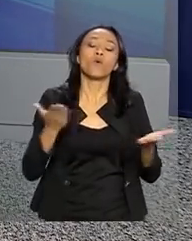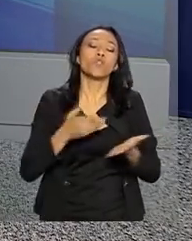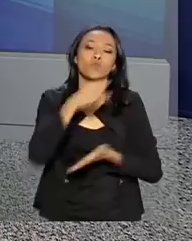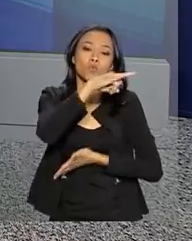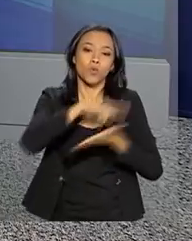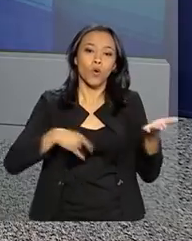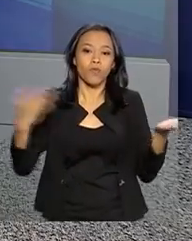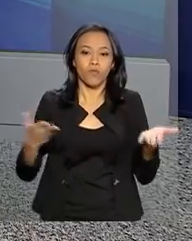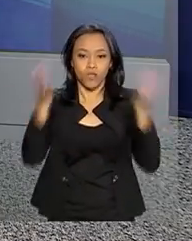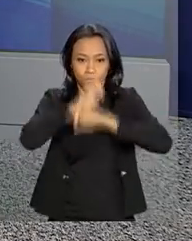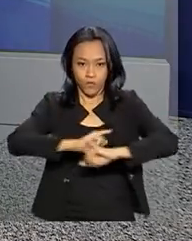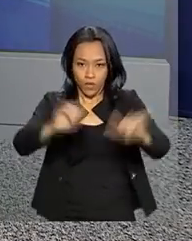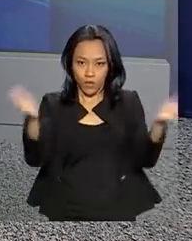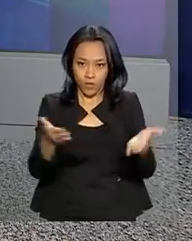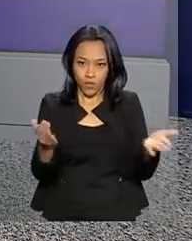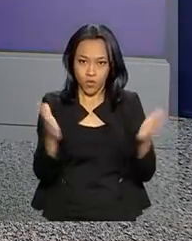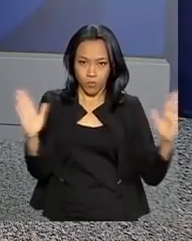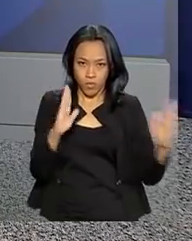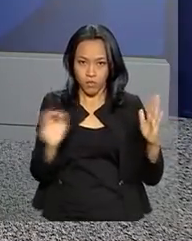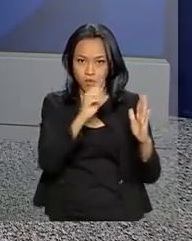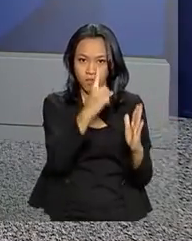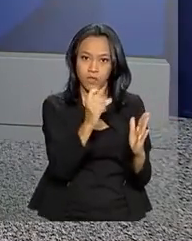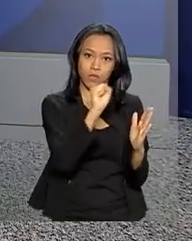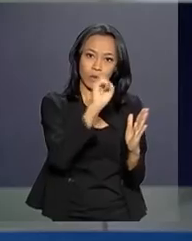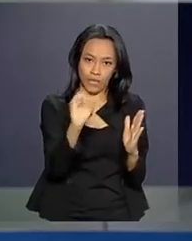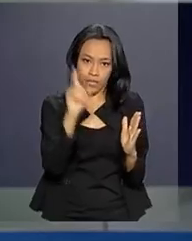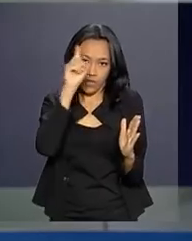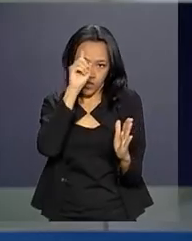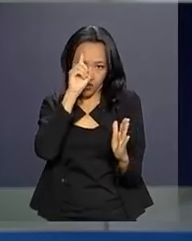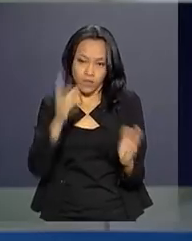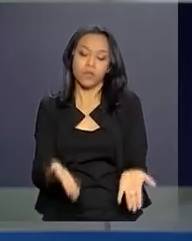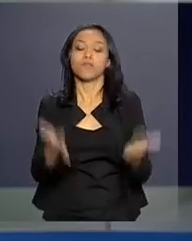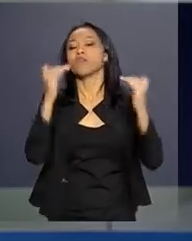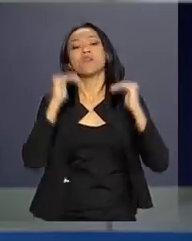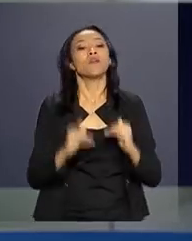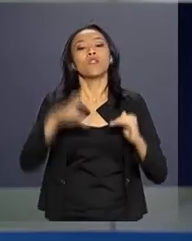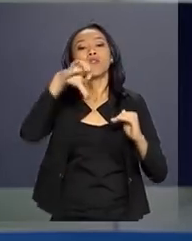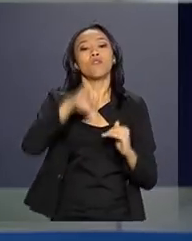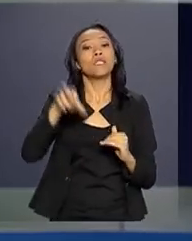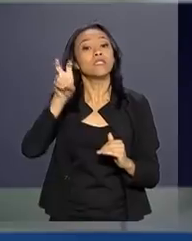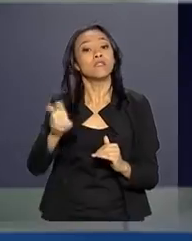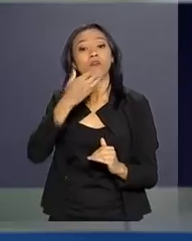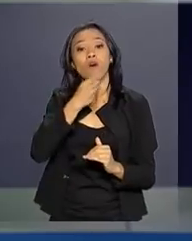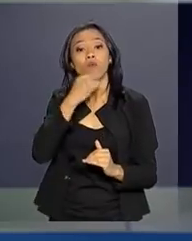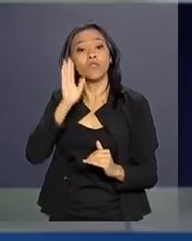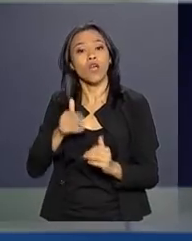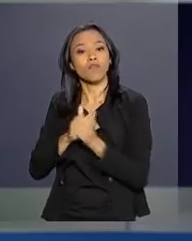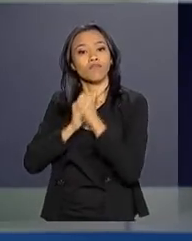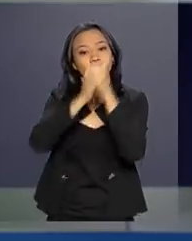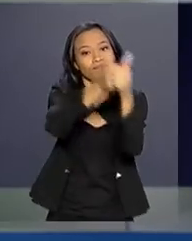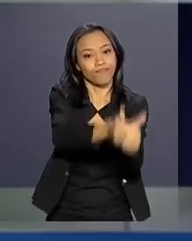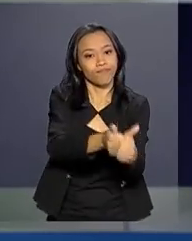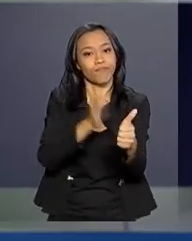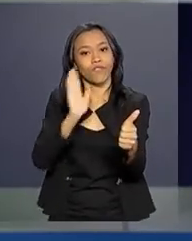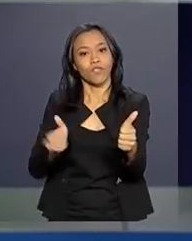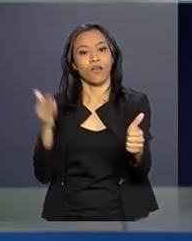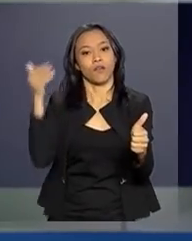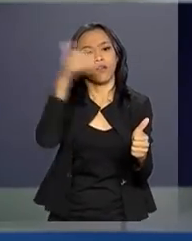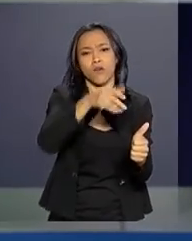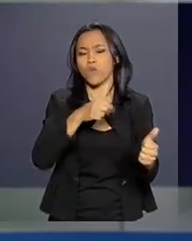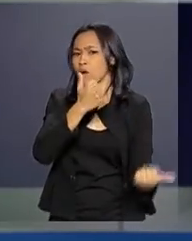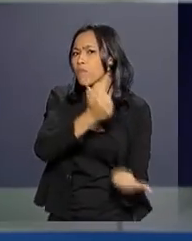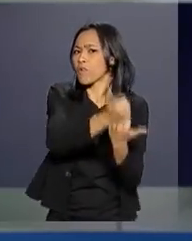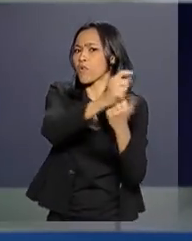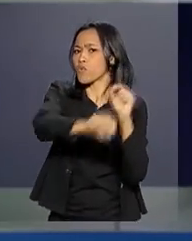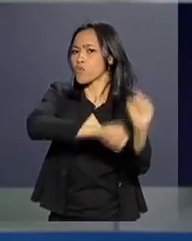A ação tem prazo de 180 dias. 95 homens já acompanham os agentes. O reforço se deve a